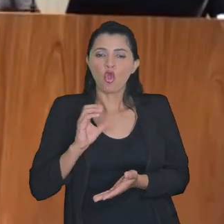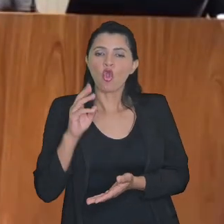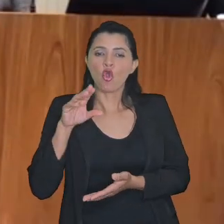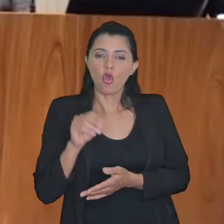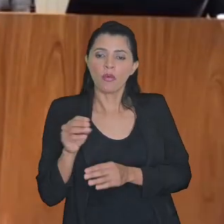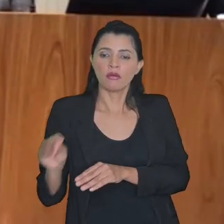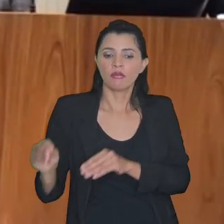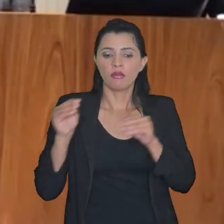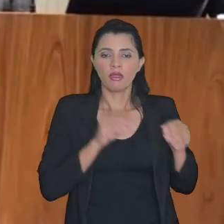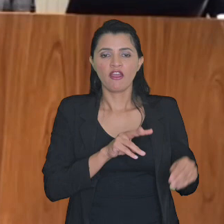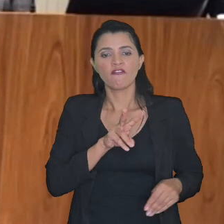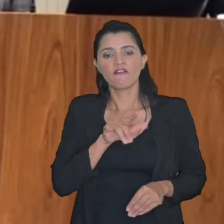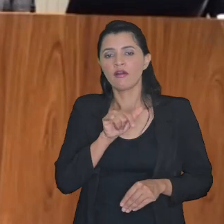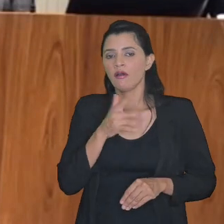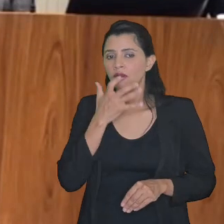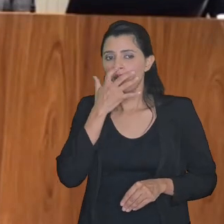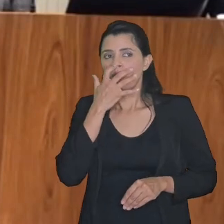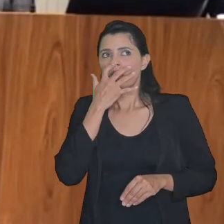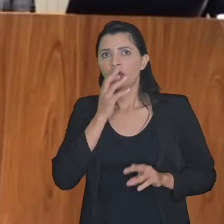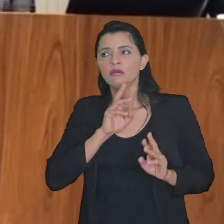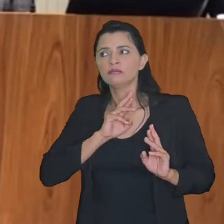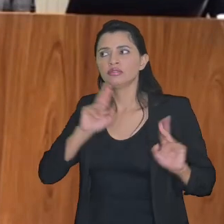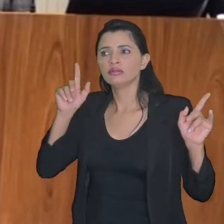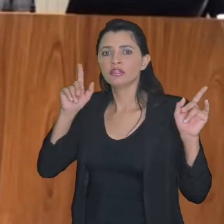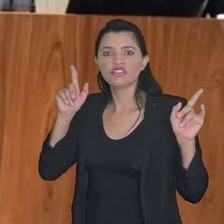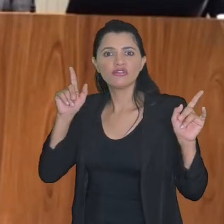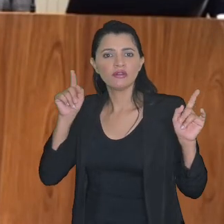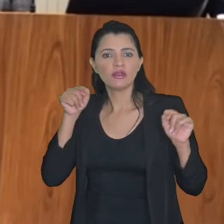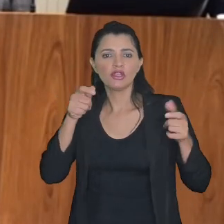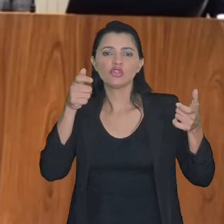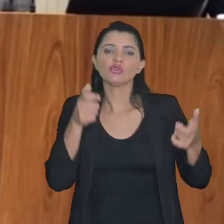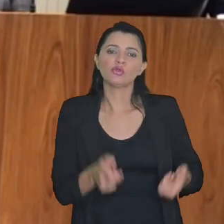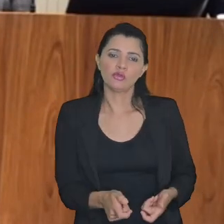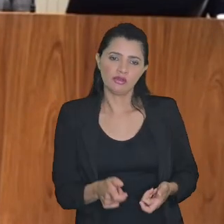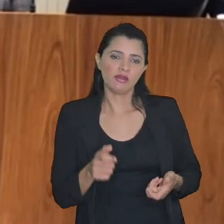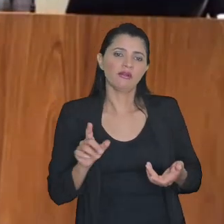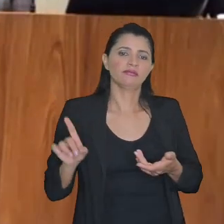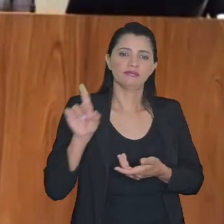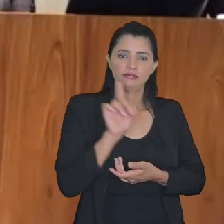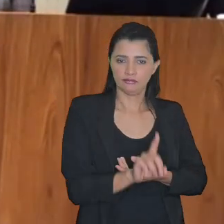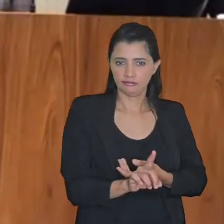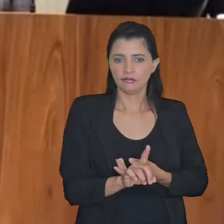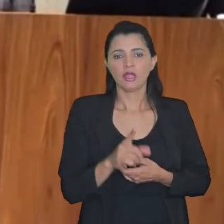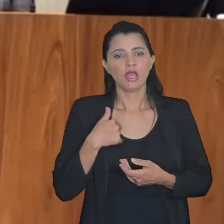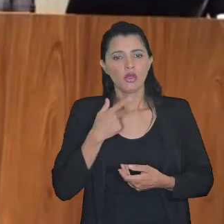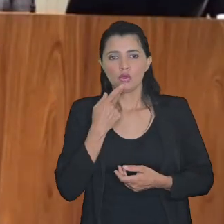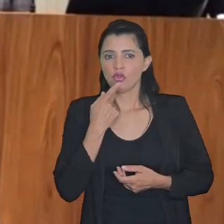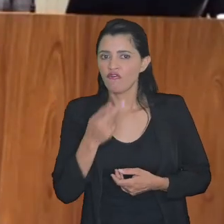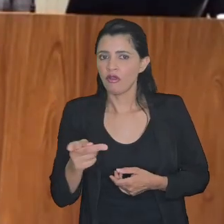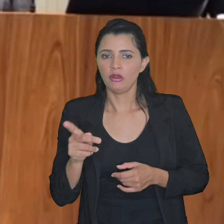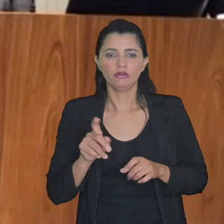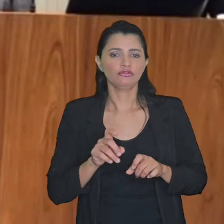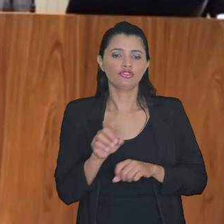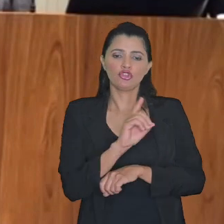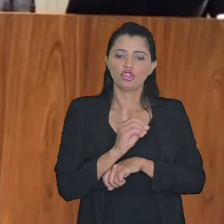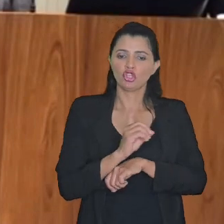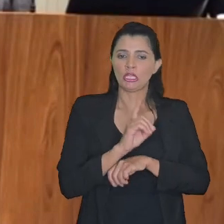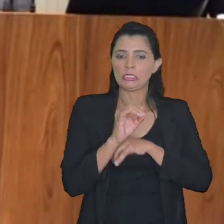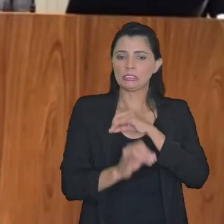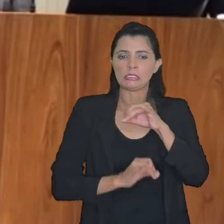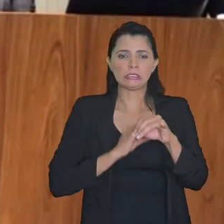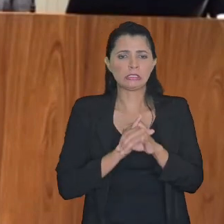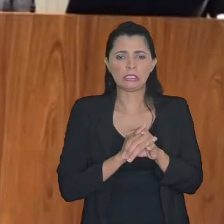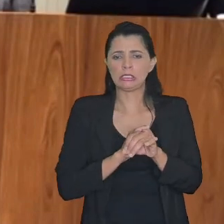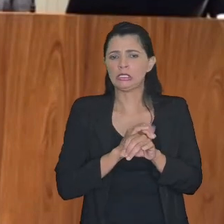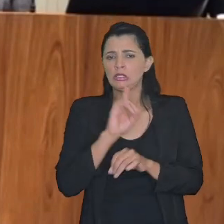numa vara de execução fiscal não reconheceria o ambiente em que se coloca eu não estou falando de digitalização não estou